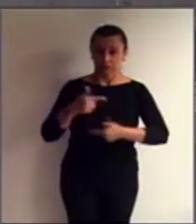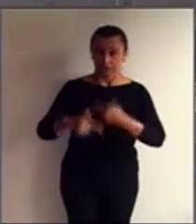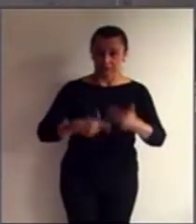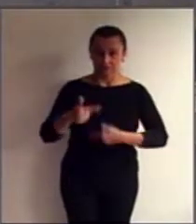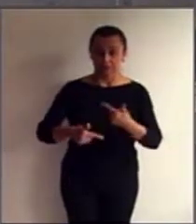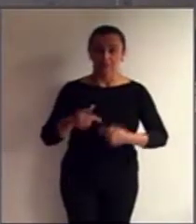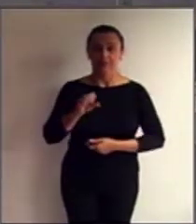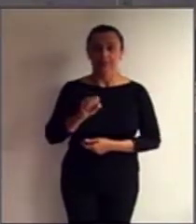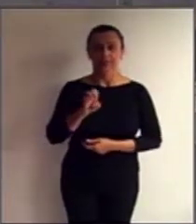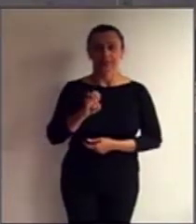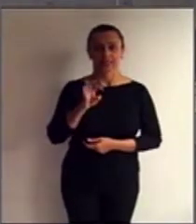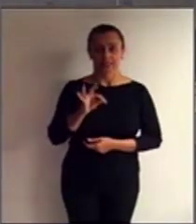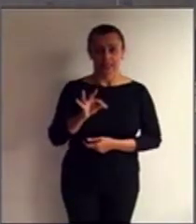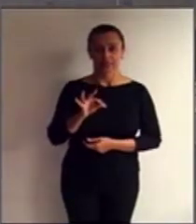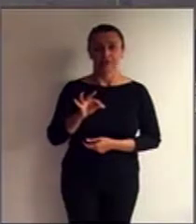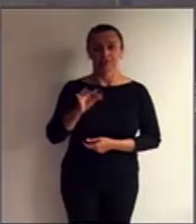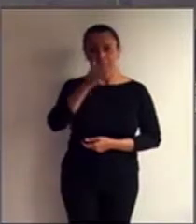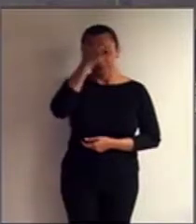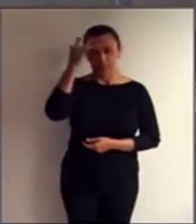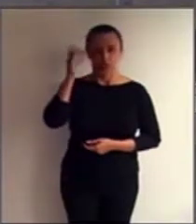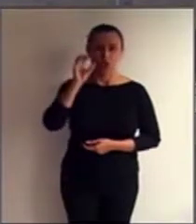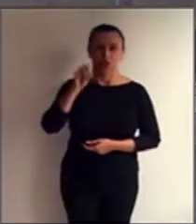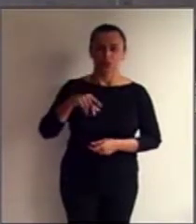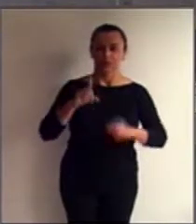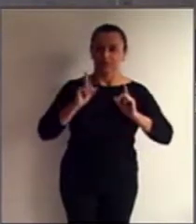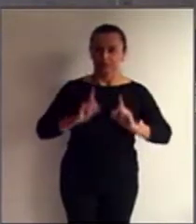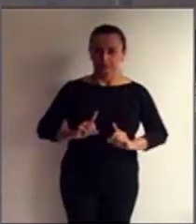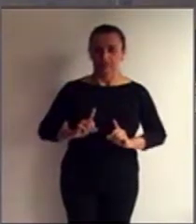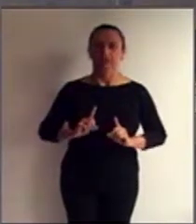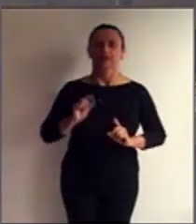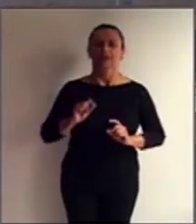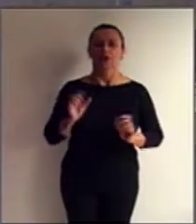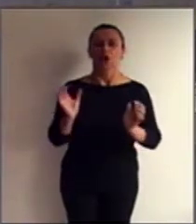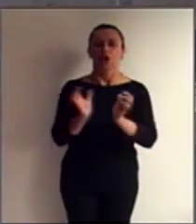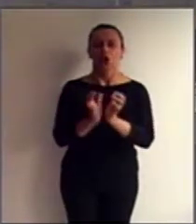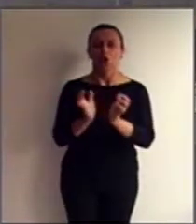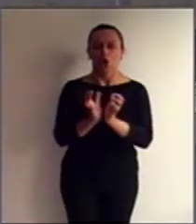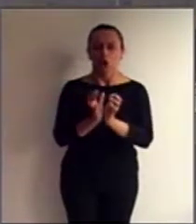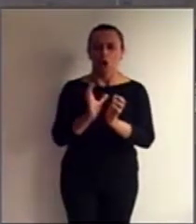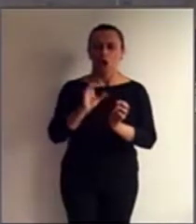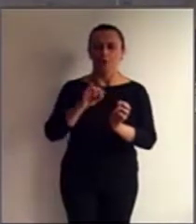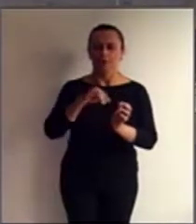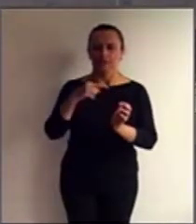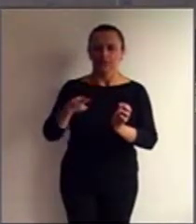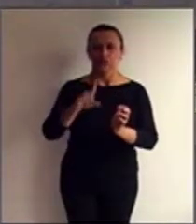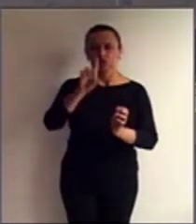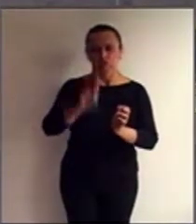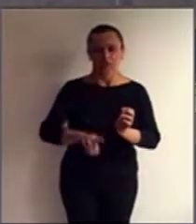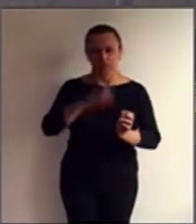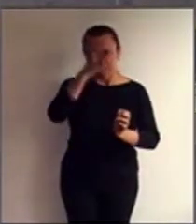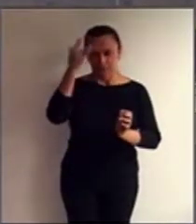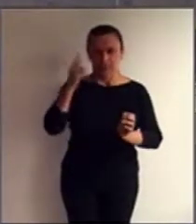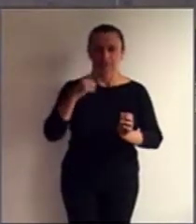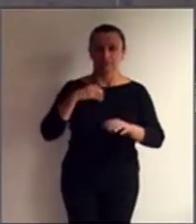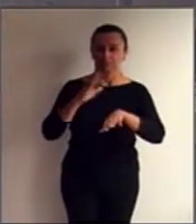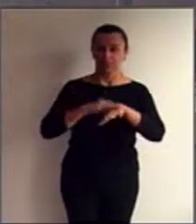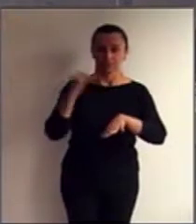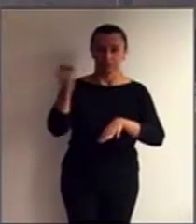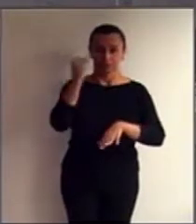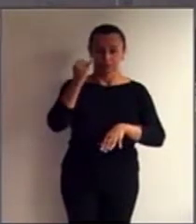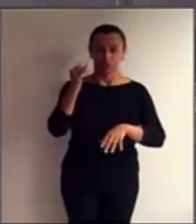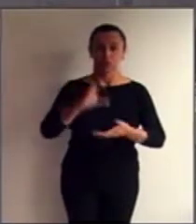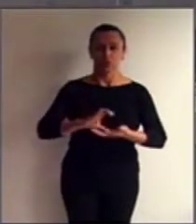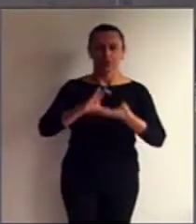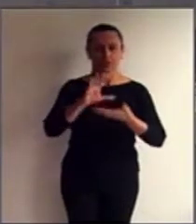7, Pessoa com Deficiência, que compõe a Comissão de Defesa dos Direitos Fundamentais do Conselho Nacional do